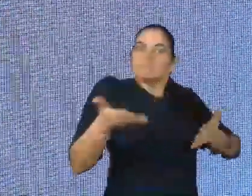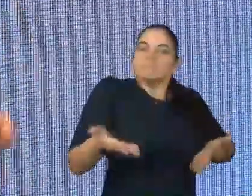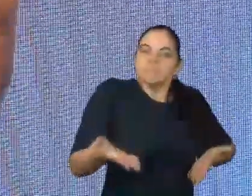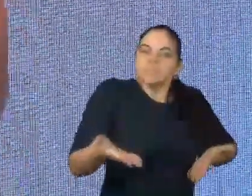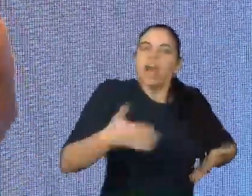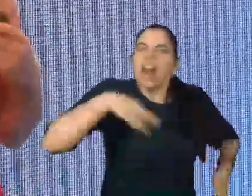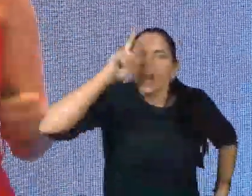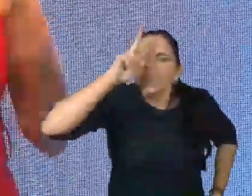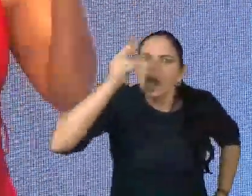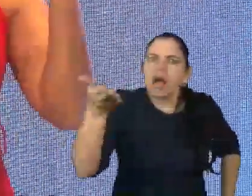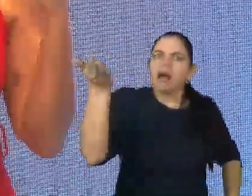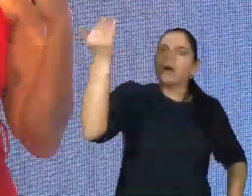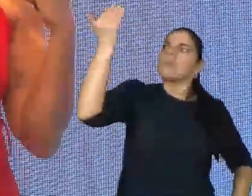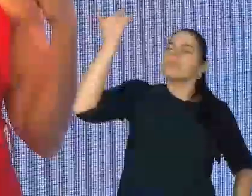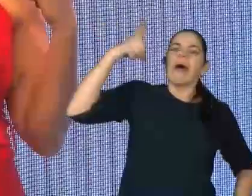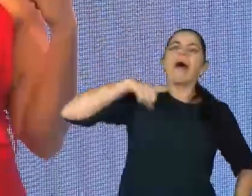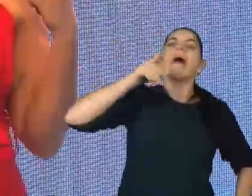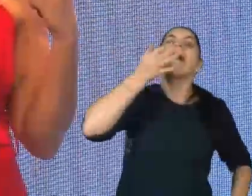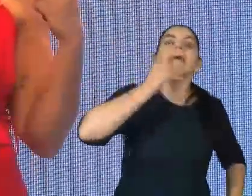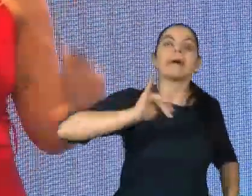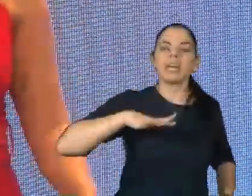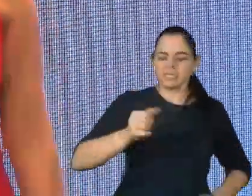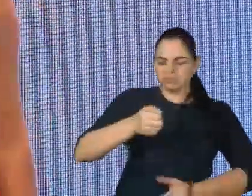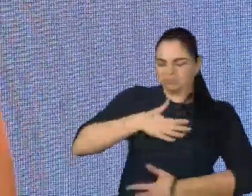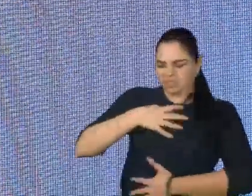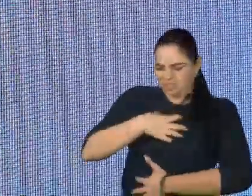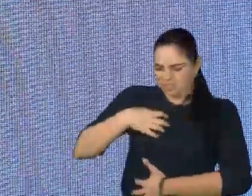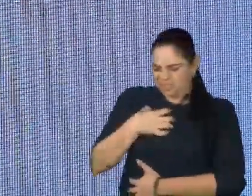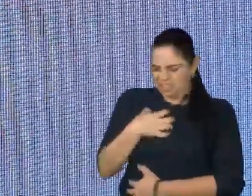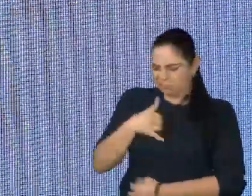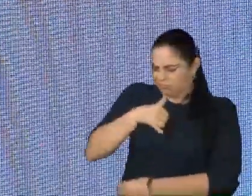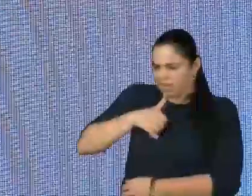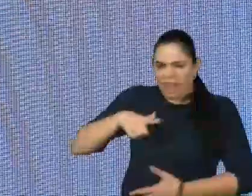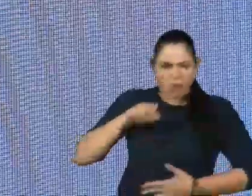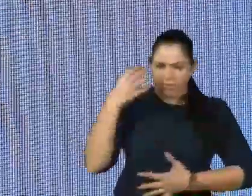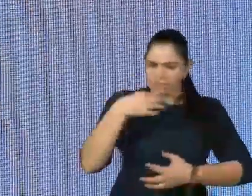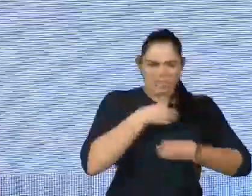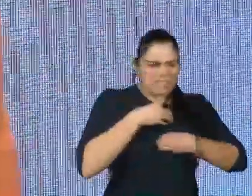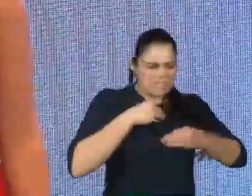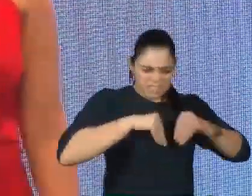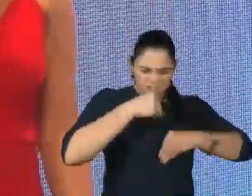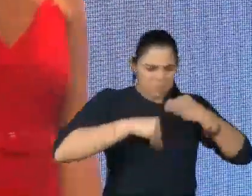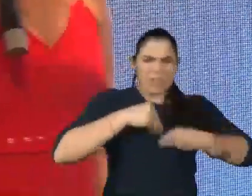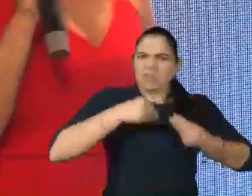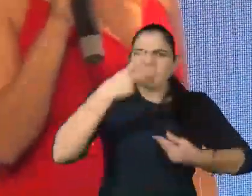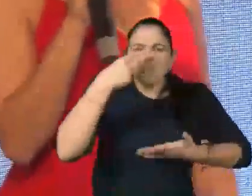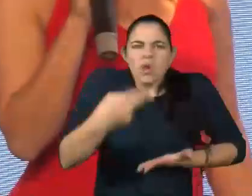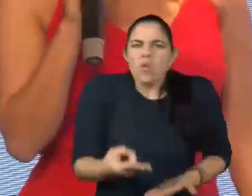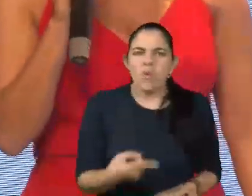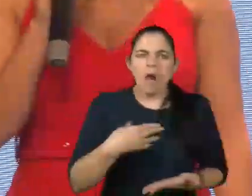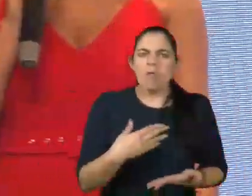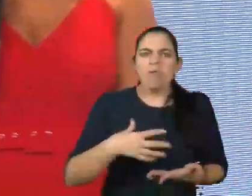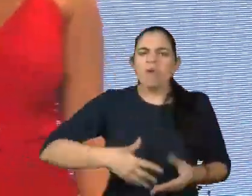vocês lembram lá da criança que sentiu a dor? Eu senti a mesma dor. E agora? O que podemos